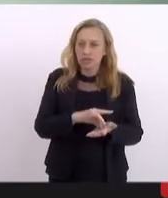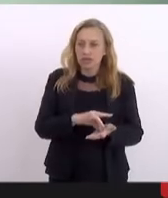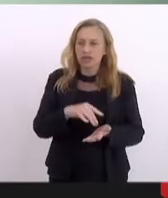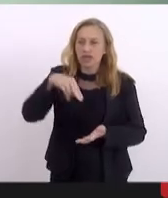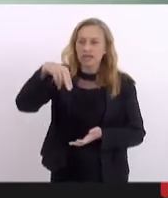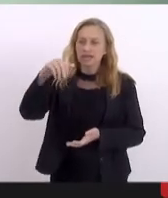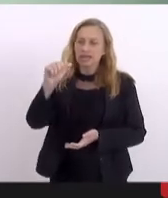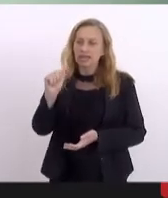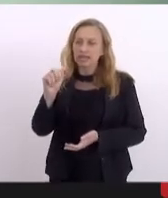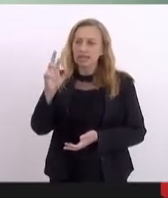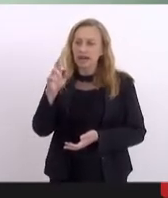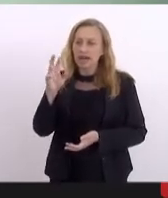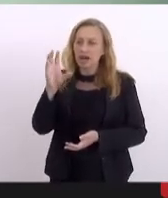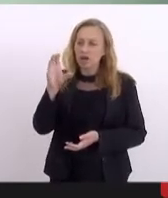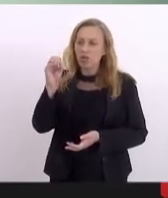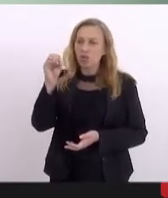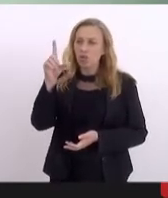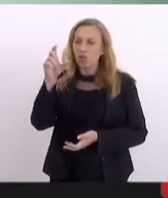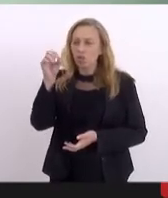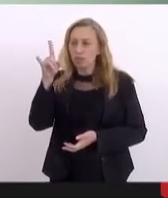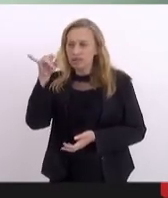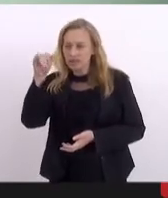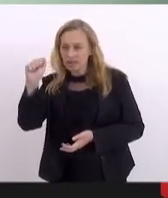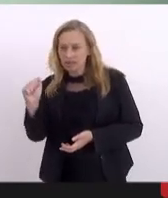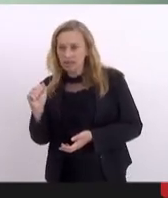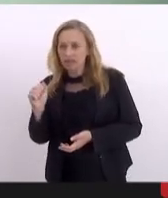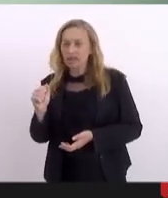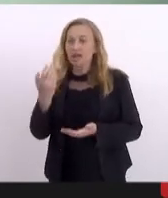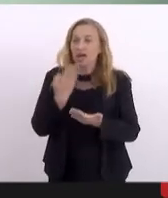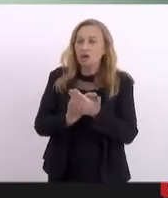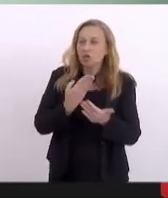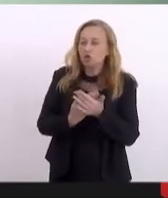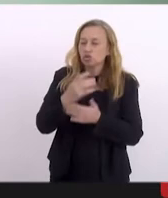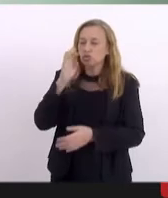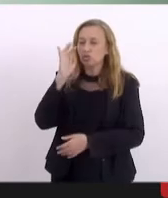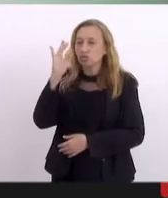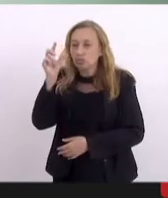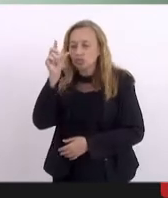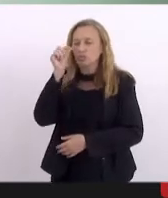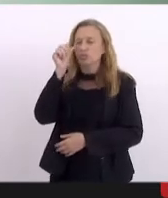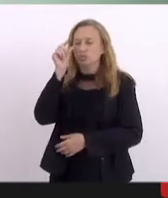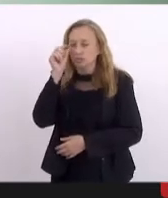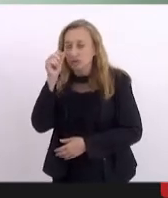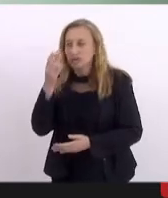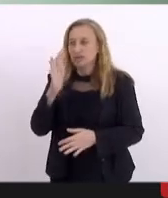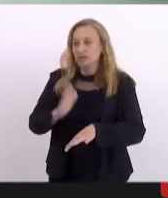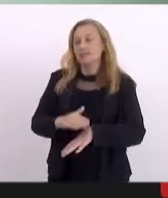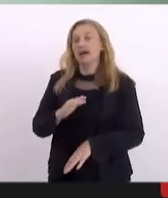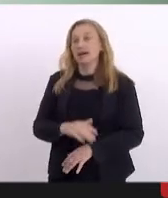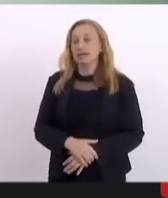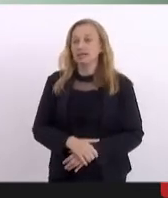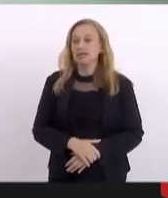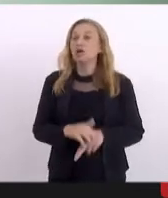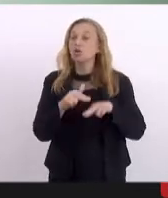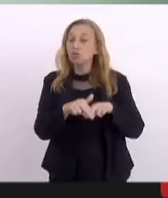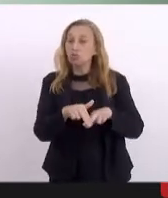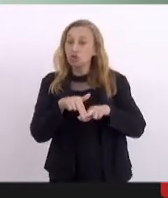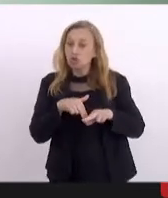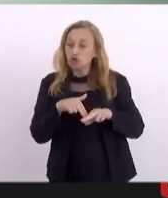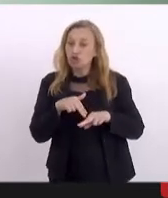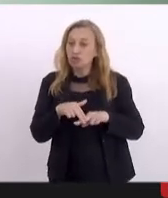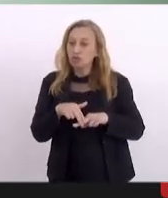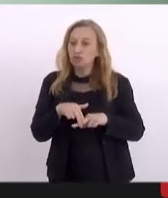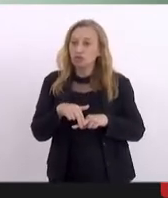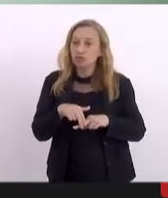narcolepsia é um distúrbio crônico do sono que causa sonolência em excesso. A causa da narcolepsia